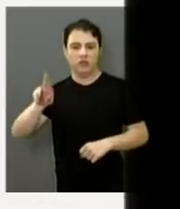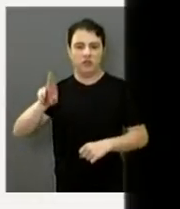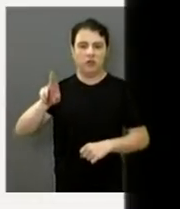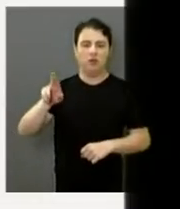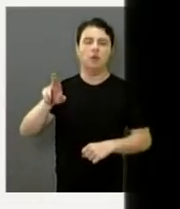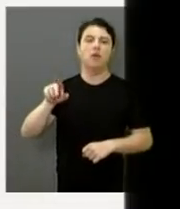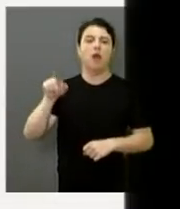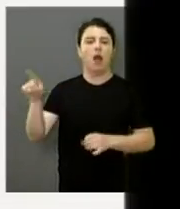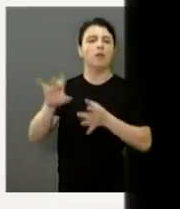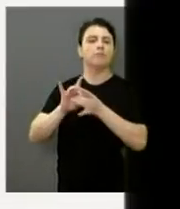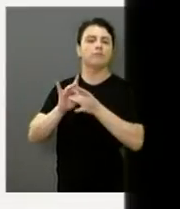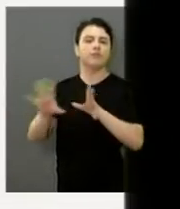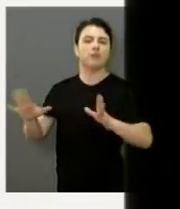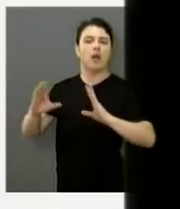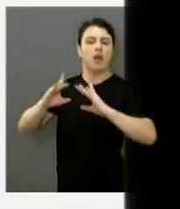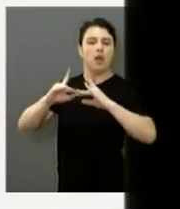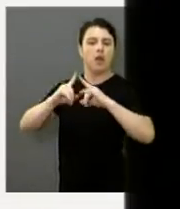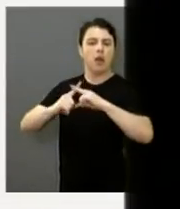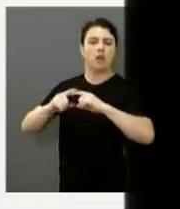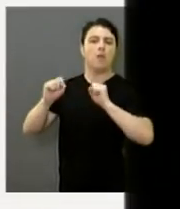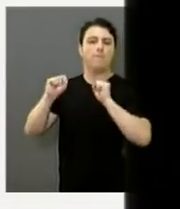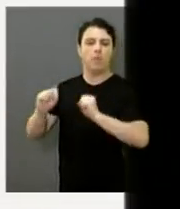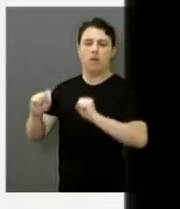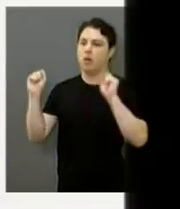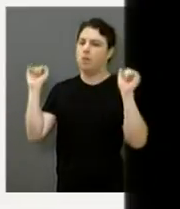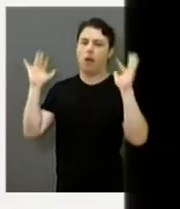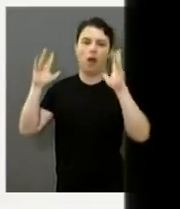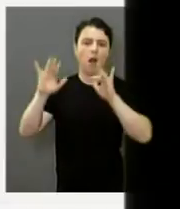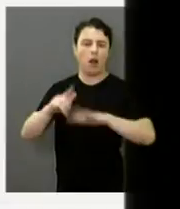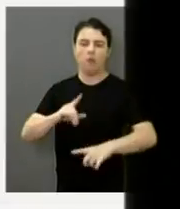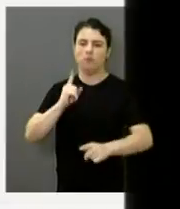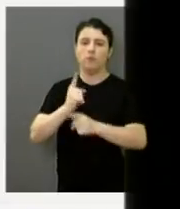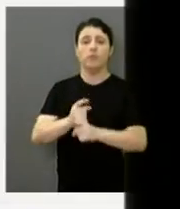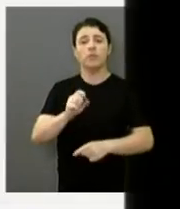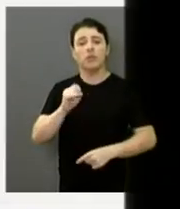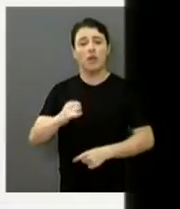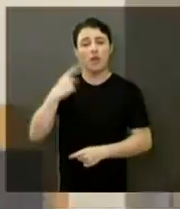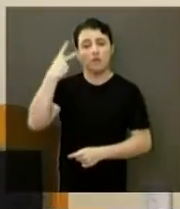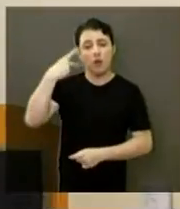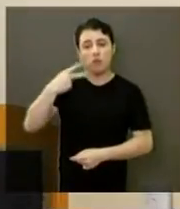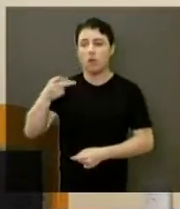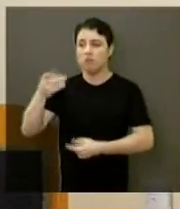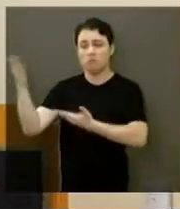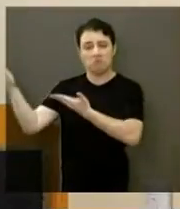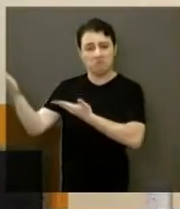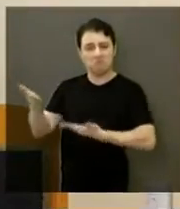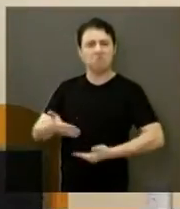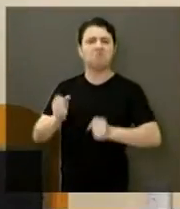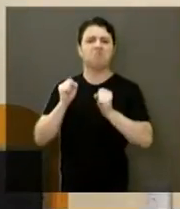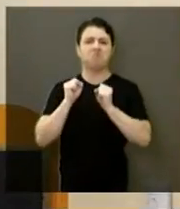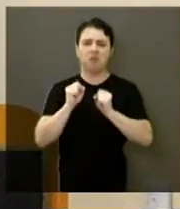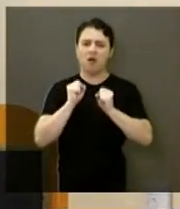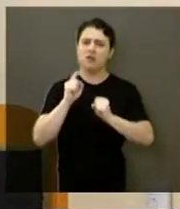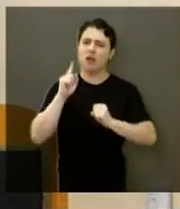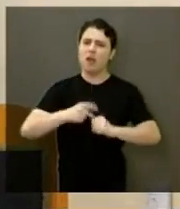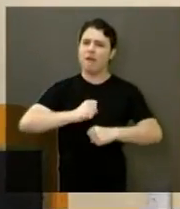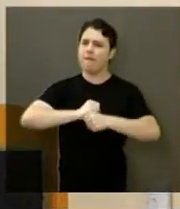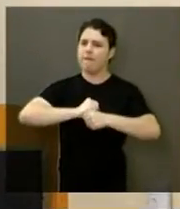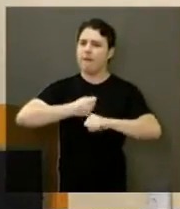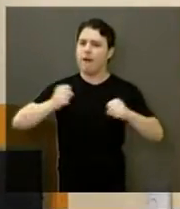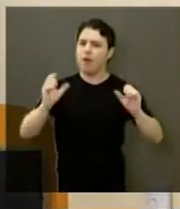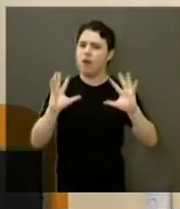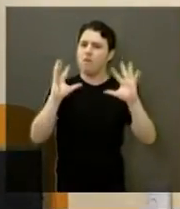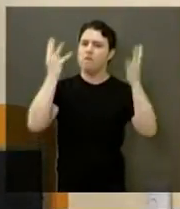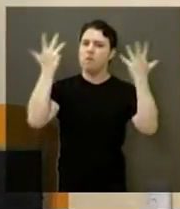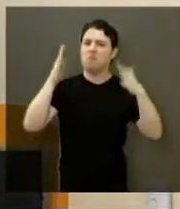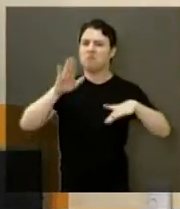Foi muito gentil incender esse espaço aí. Eu acho importante todos os vereadores estarem presentes. Vai ser um evento muito grande. Realmente, eu acho que nós teremos